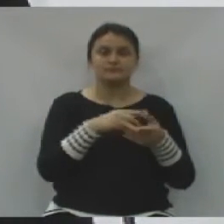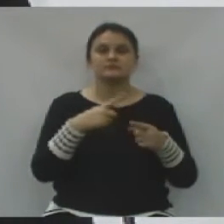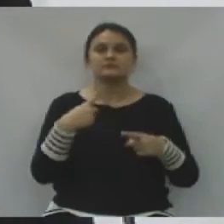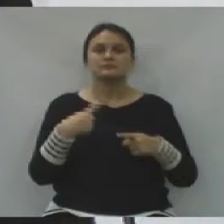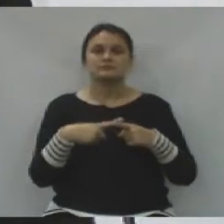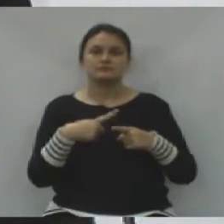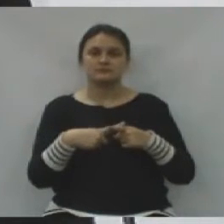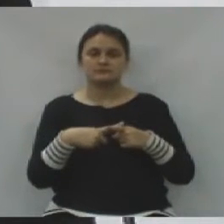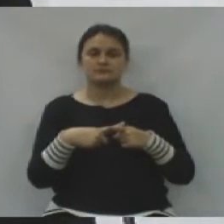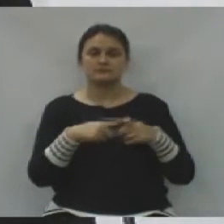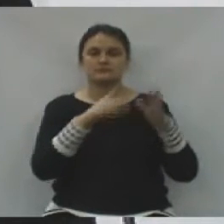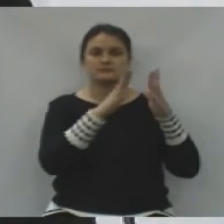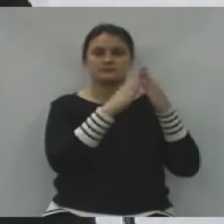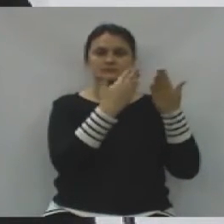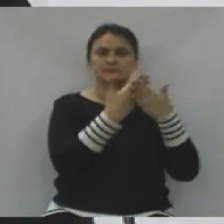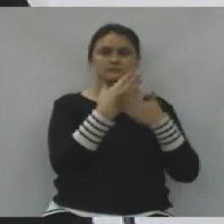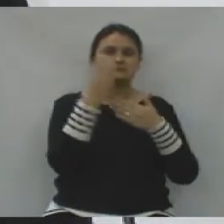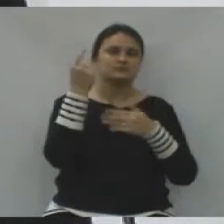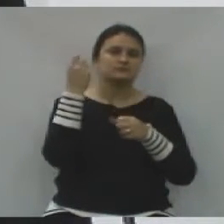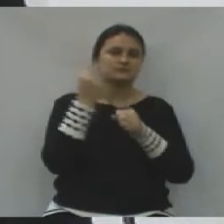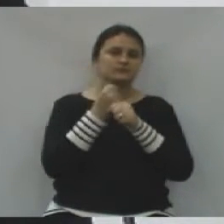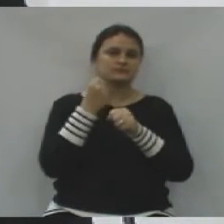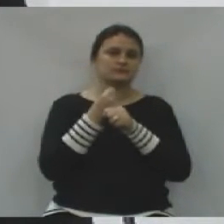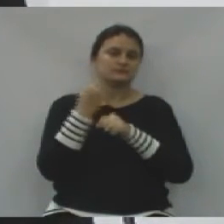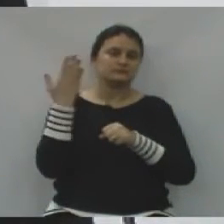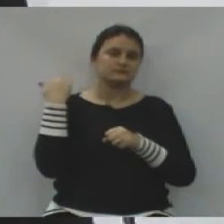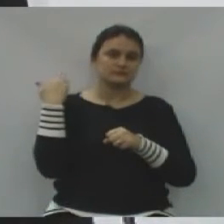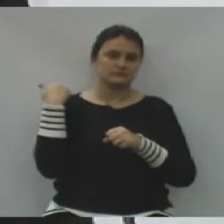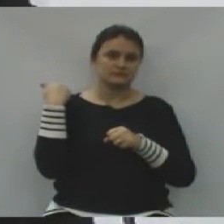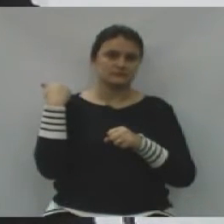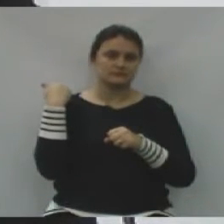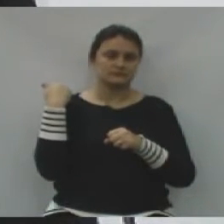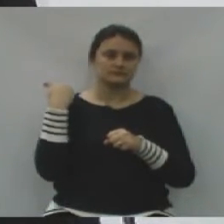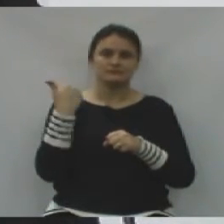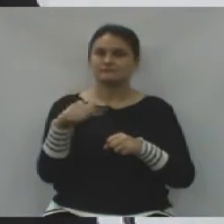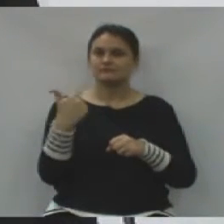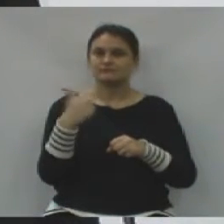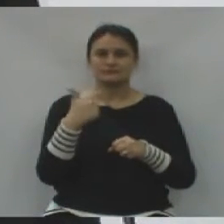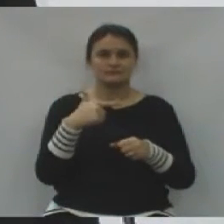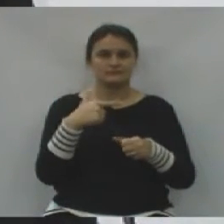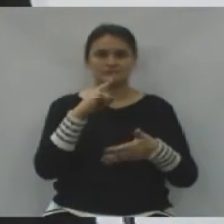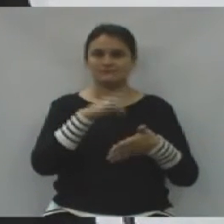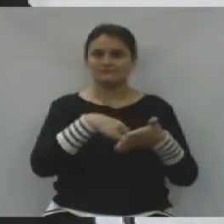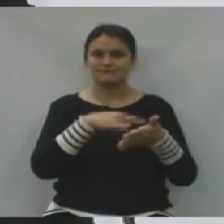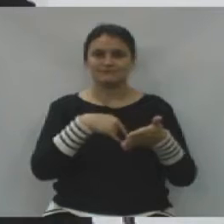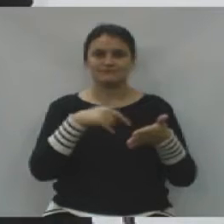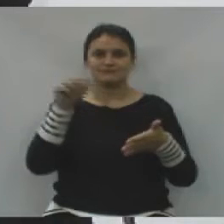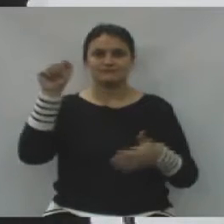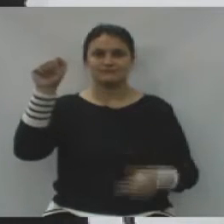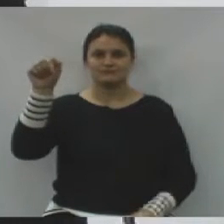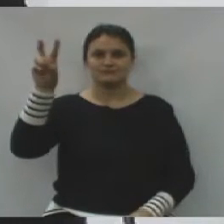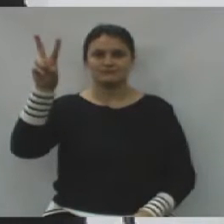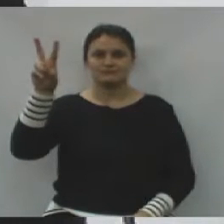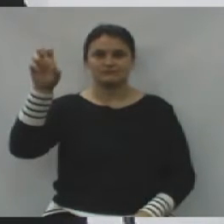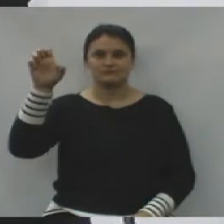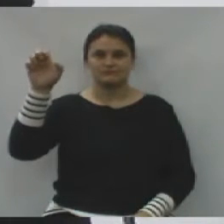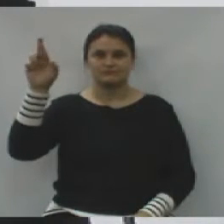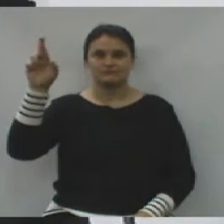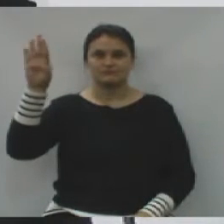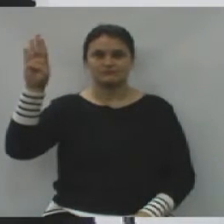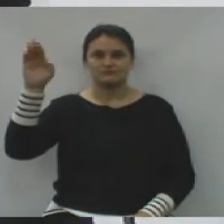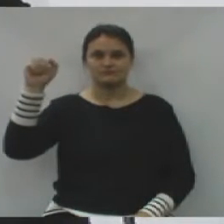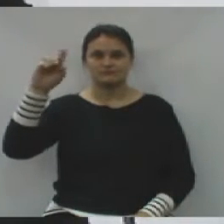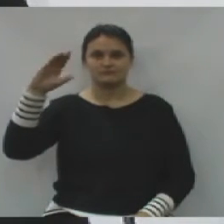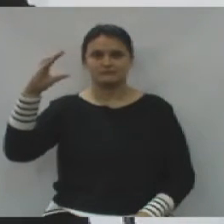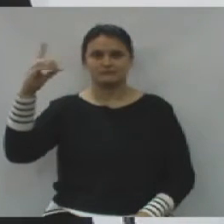quê? Colégios antigos, como já mencionei em reuniões anteriores, não têm a verbação da planta,